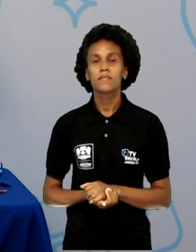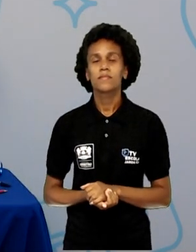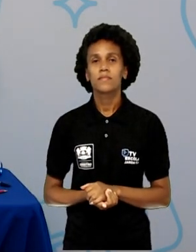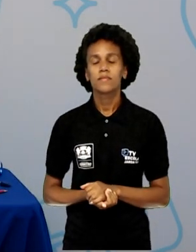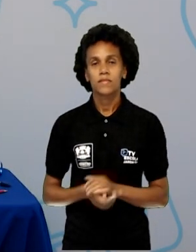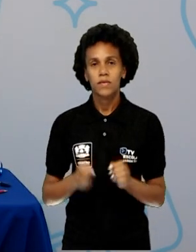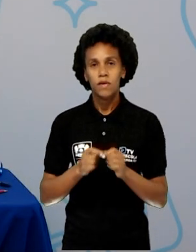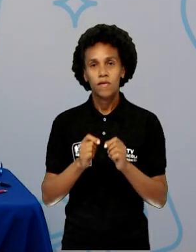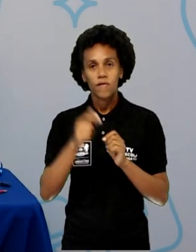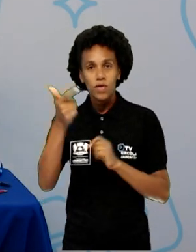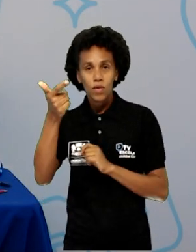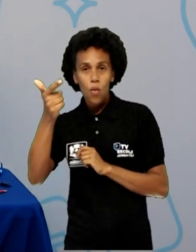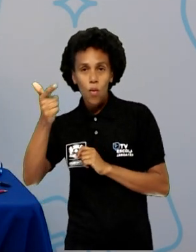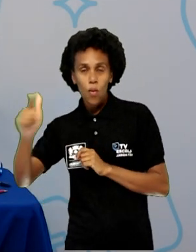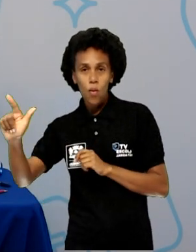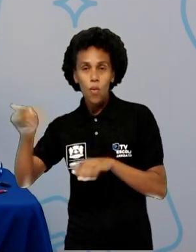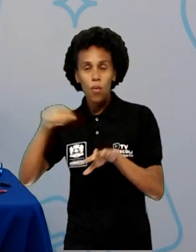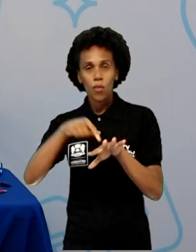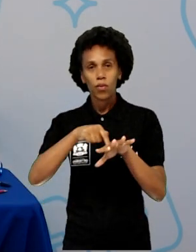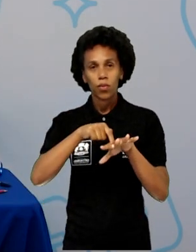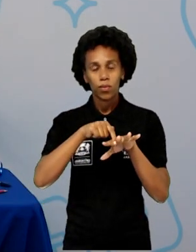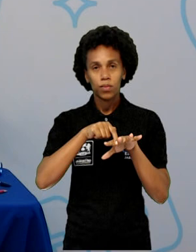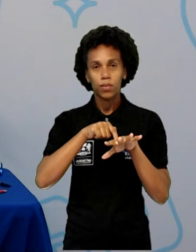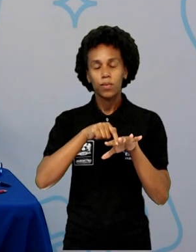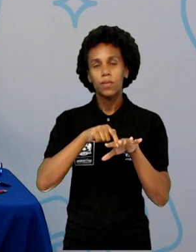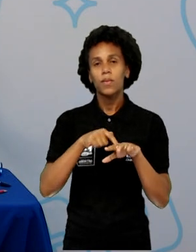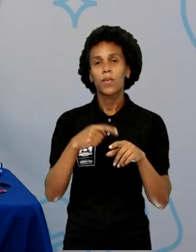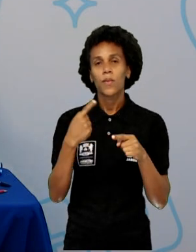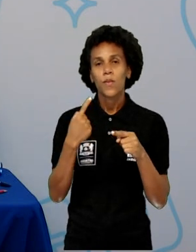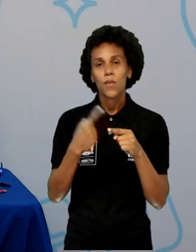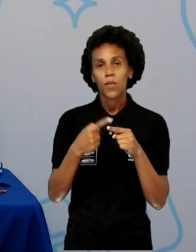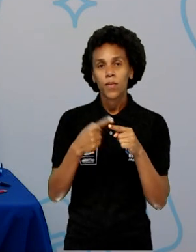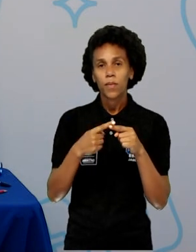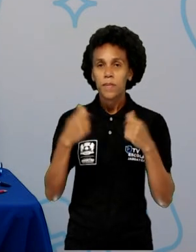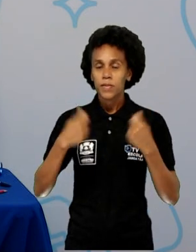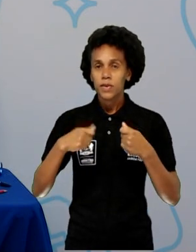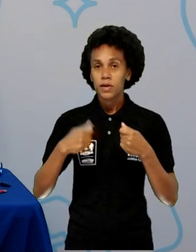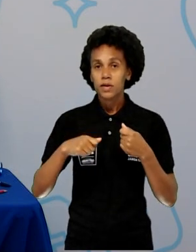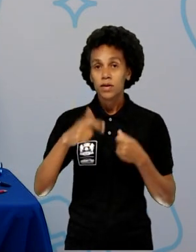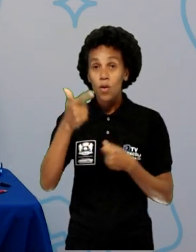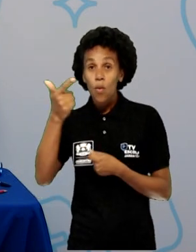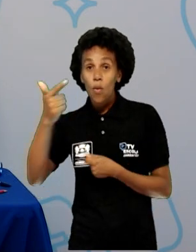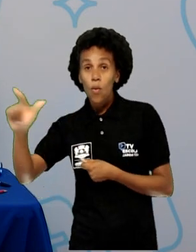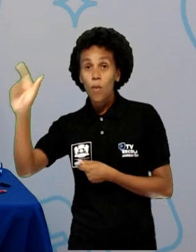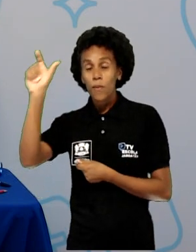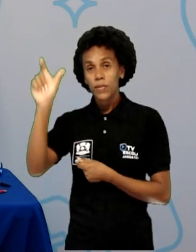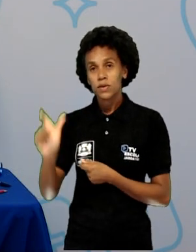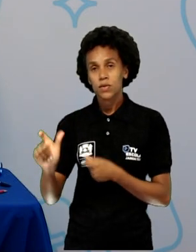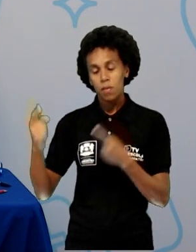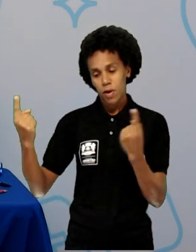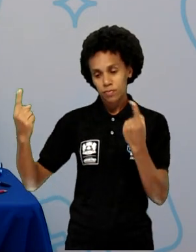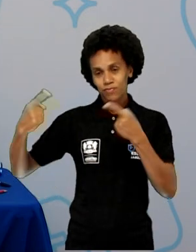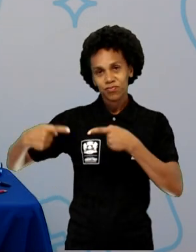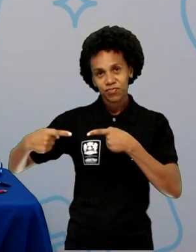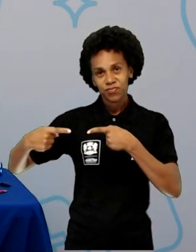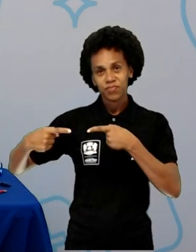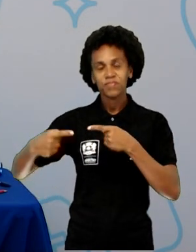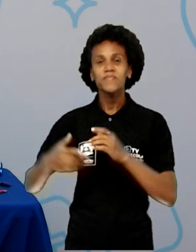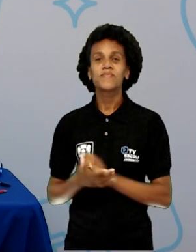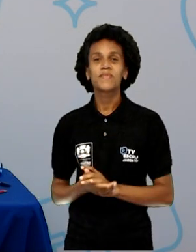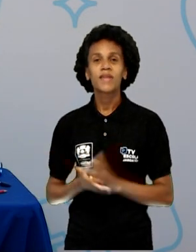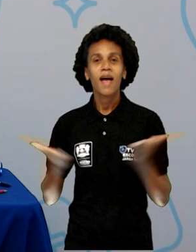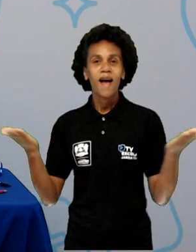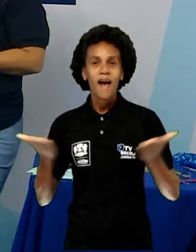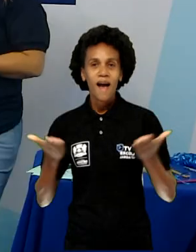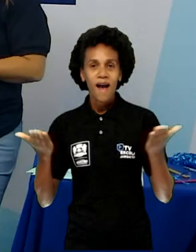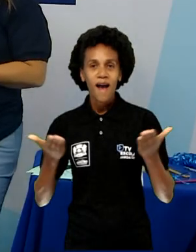sandália. Porque vocês vão precisar de alguém para desafiar. Chegou a vez de fazer o desafio. Vamos fazer o desafio?